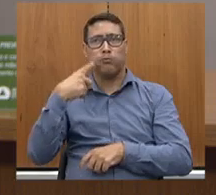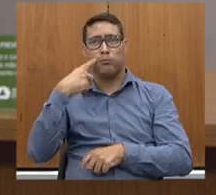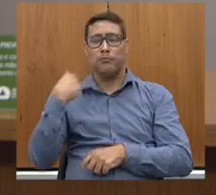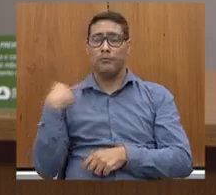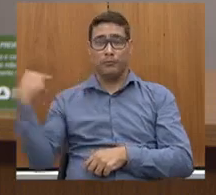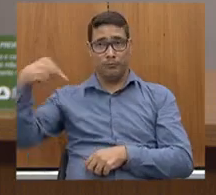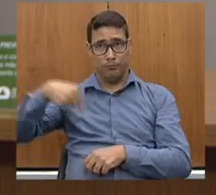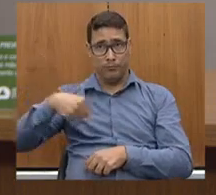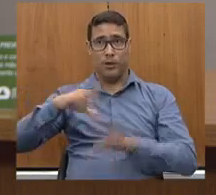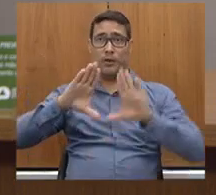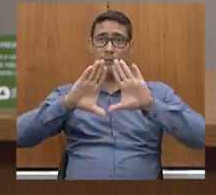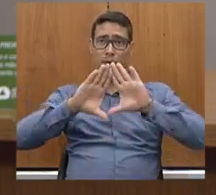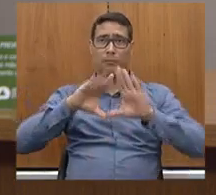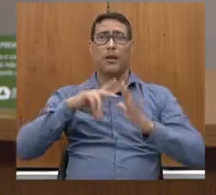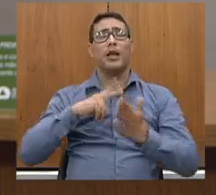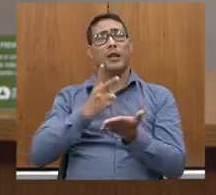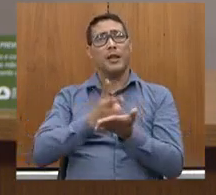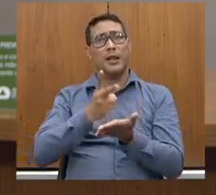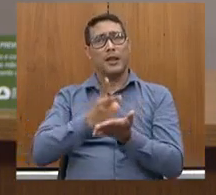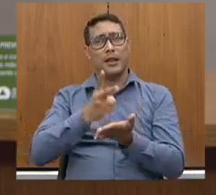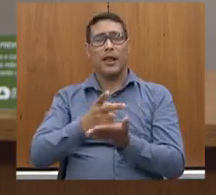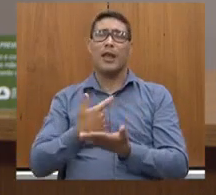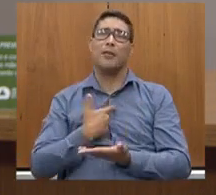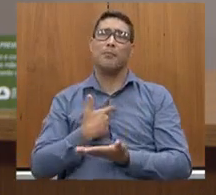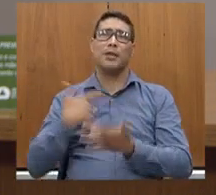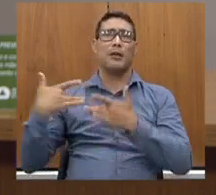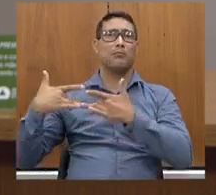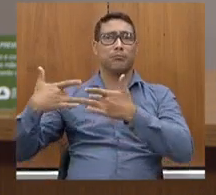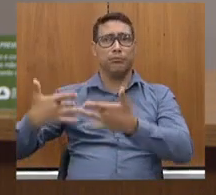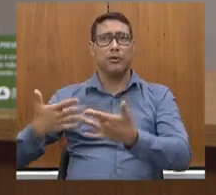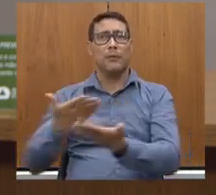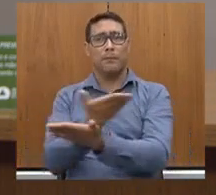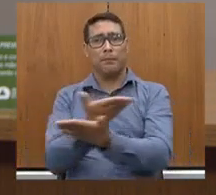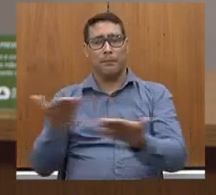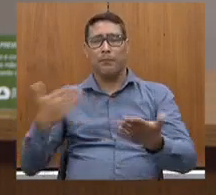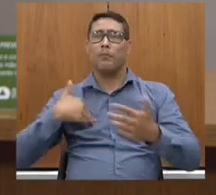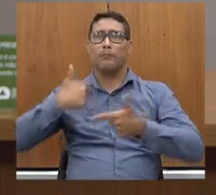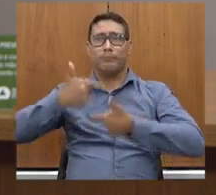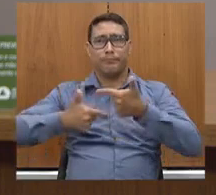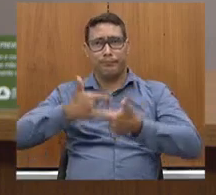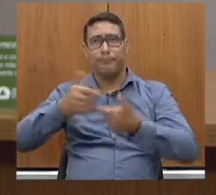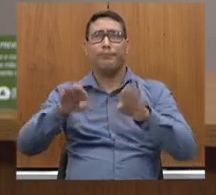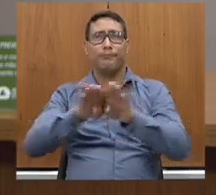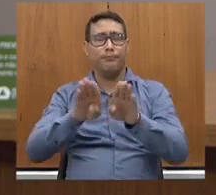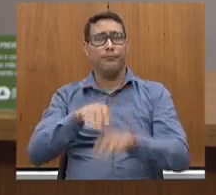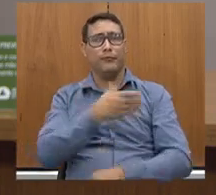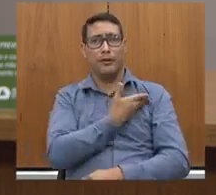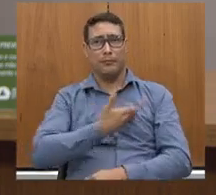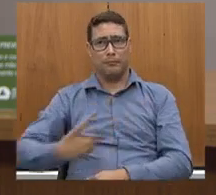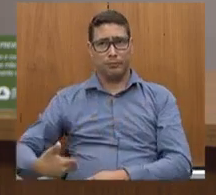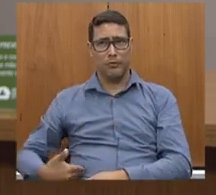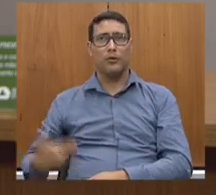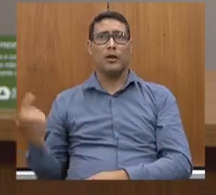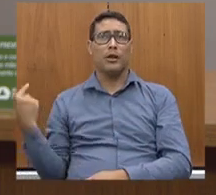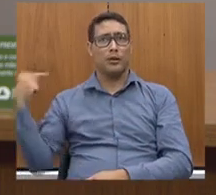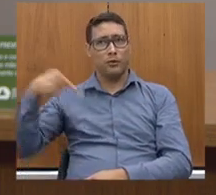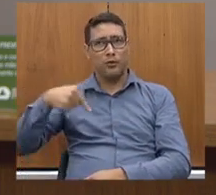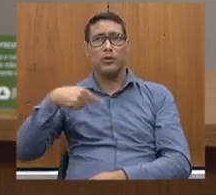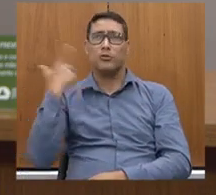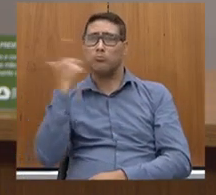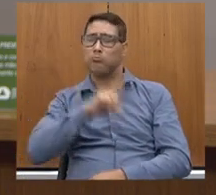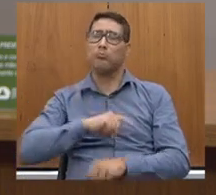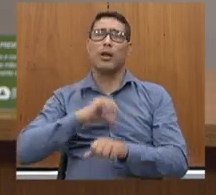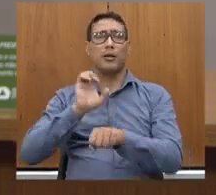Assembleia sempre à disposição de V. Exª, do nosso governador, para que a gente faça com que nosso